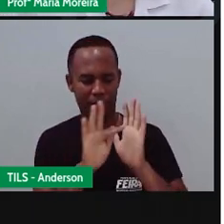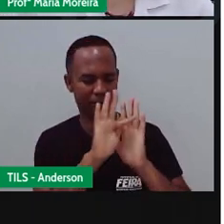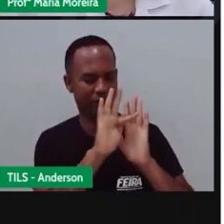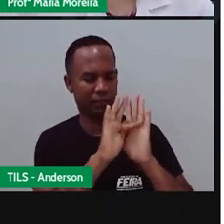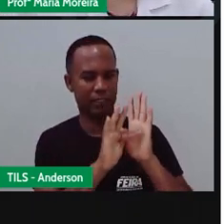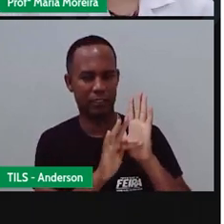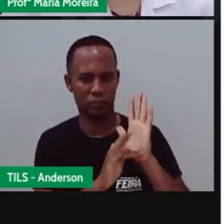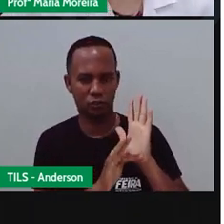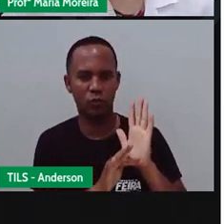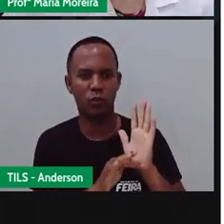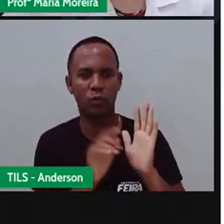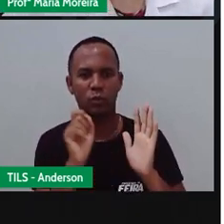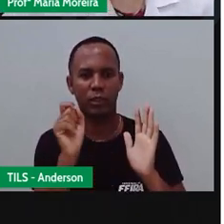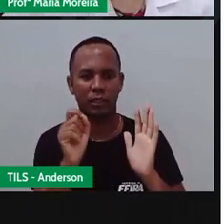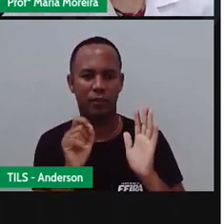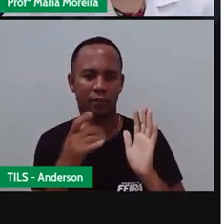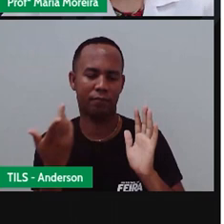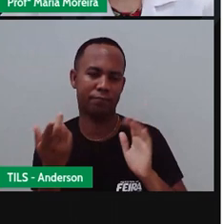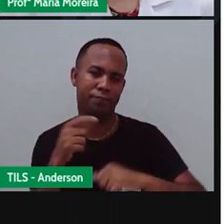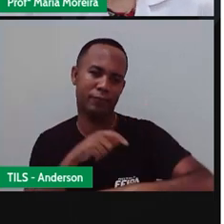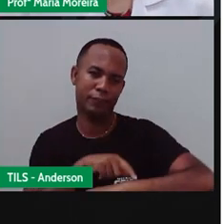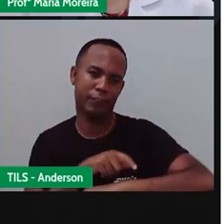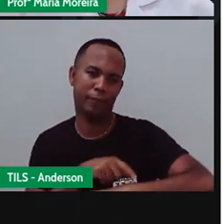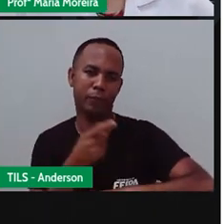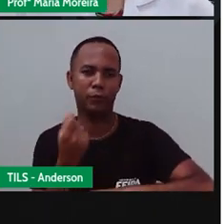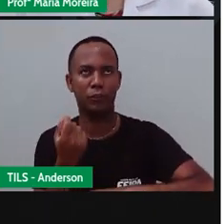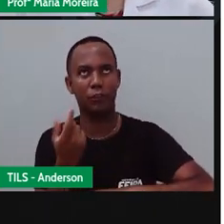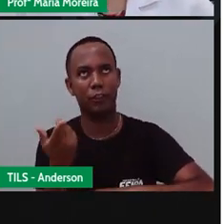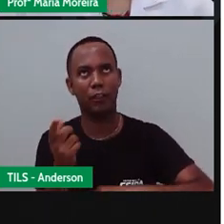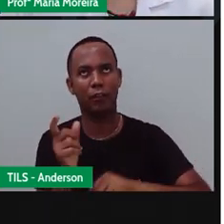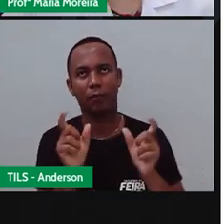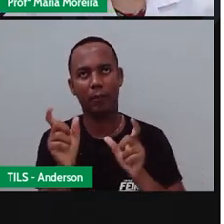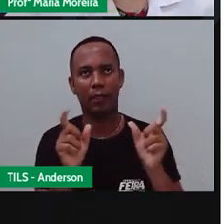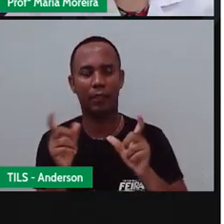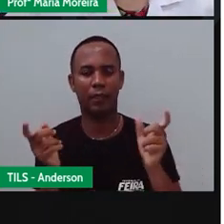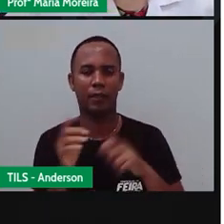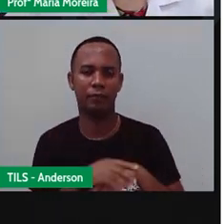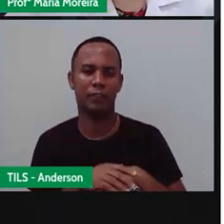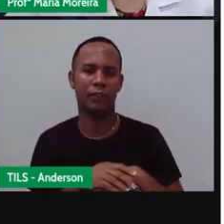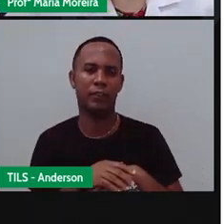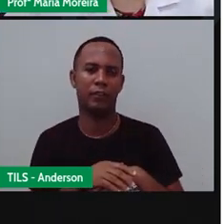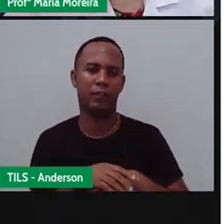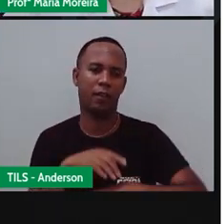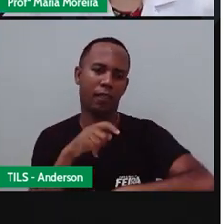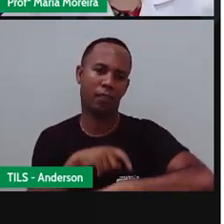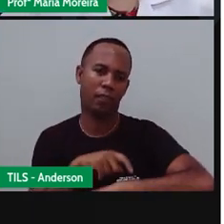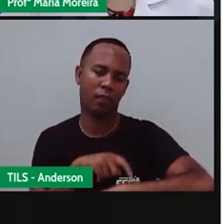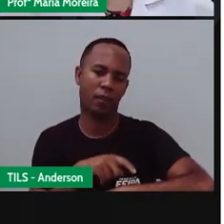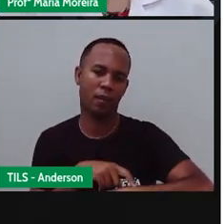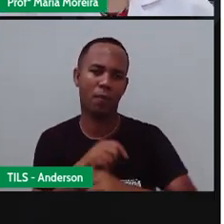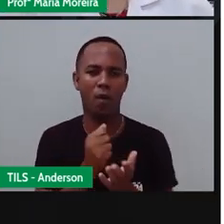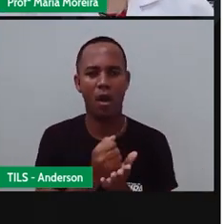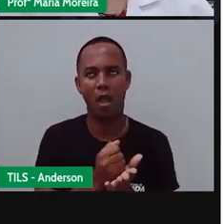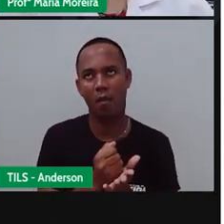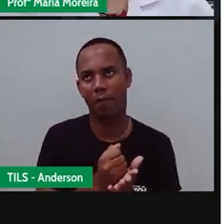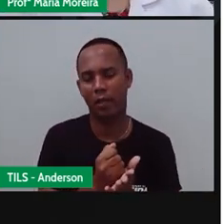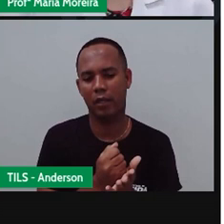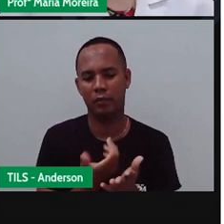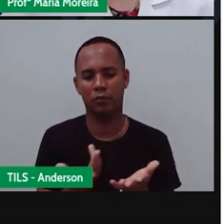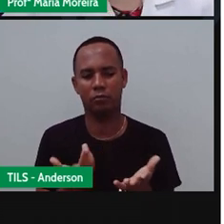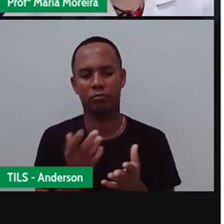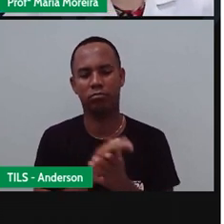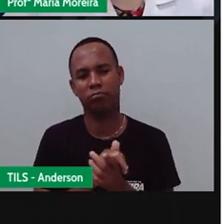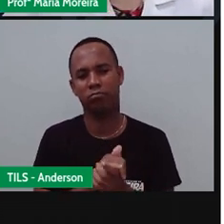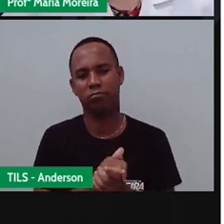Tempo é dinheiro Tempo é remédio Não é isso? O melhor remédio é o